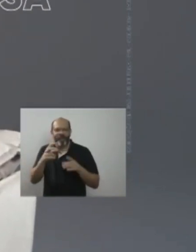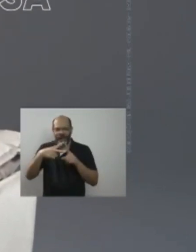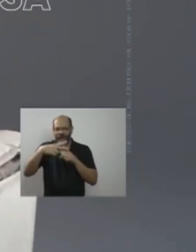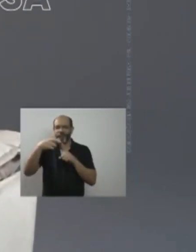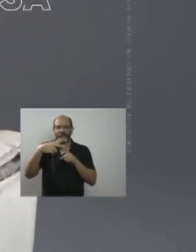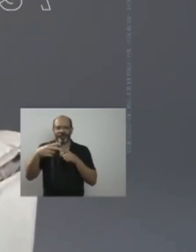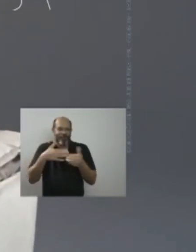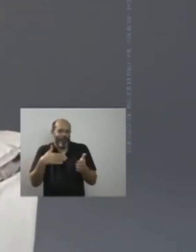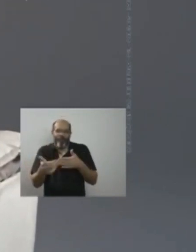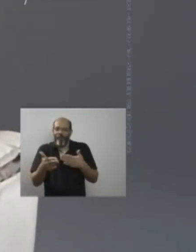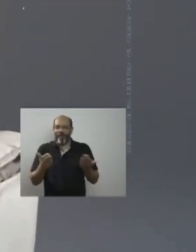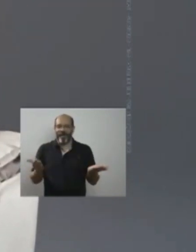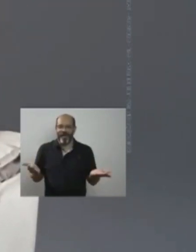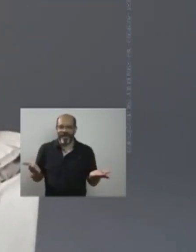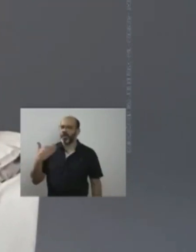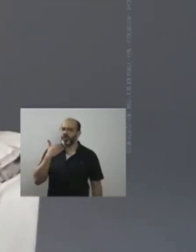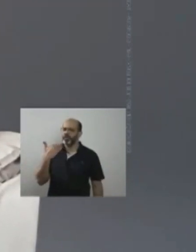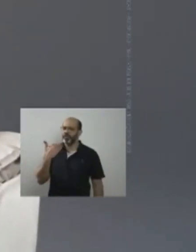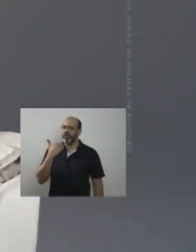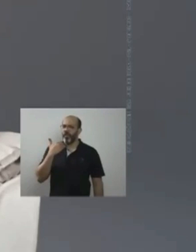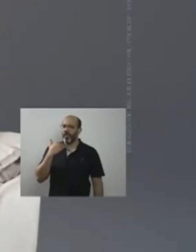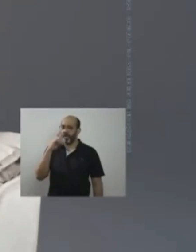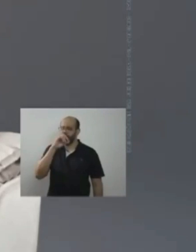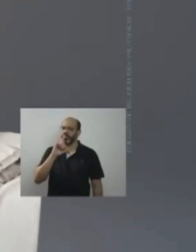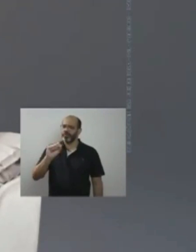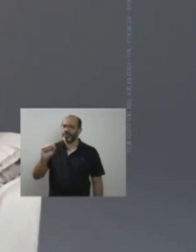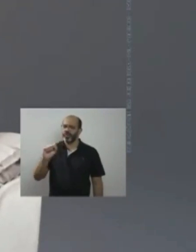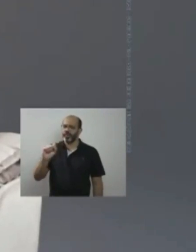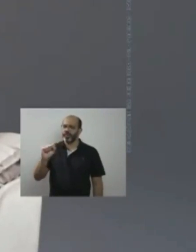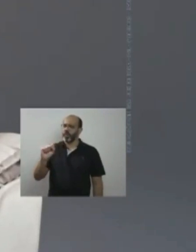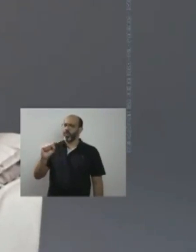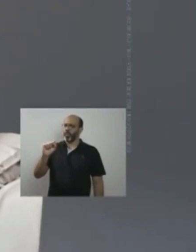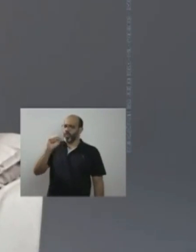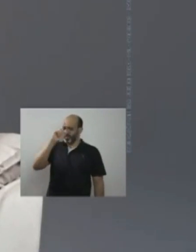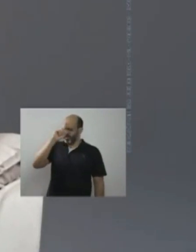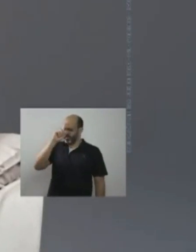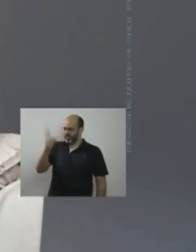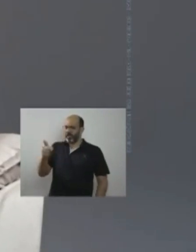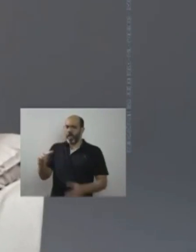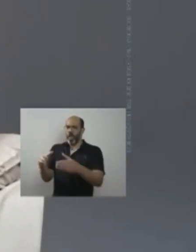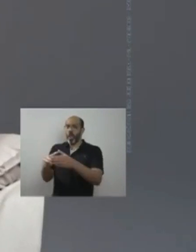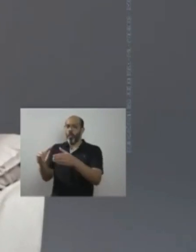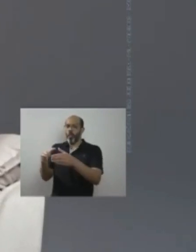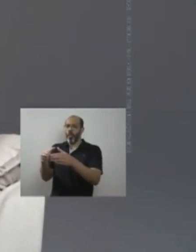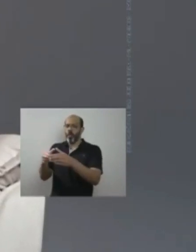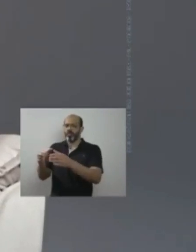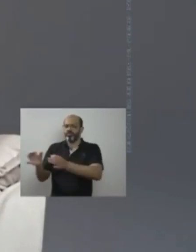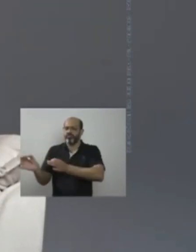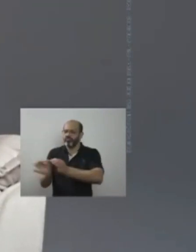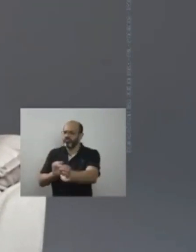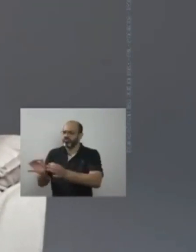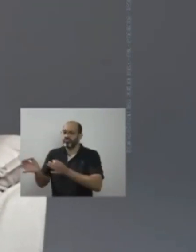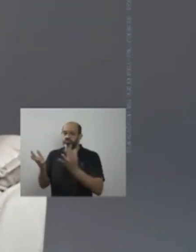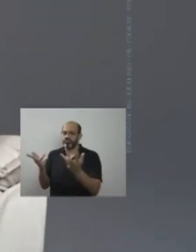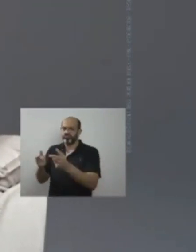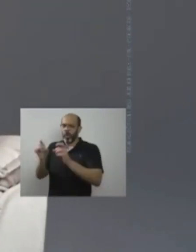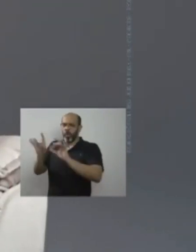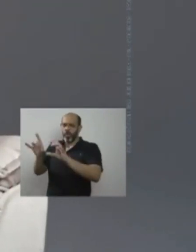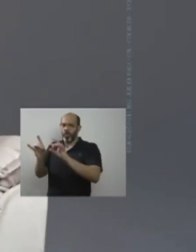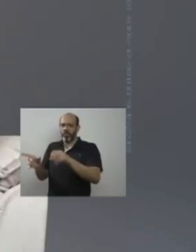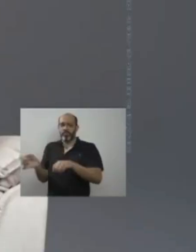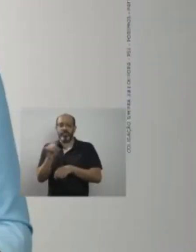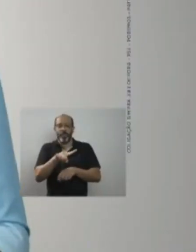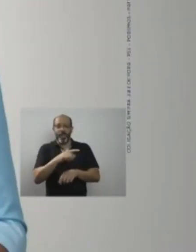que nós tivemos. Vou citar alguns exemplos. O vereador Júlio Obama, que hoje é o candidato a vice da nossa